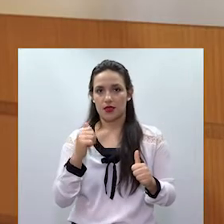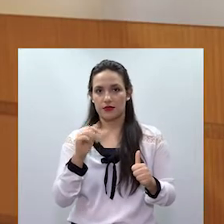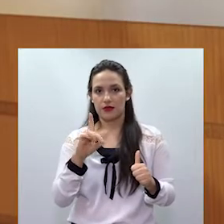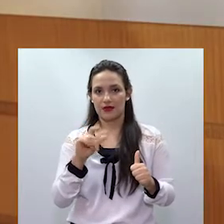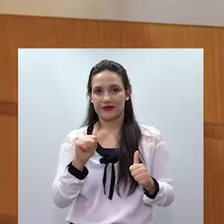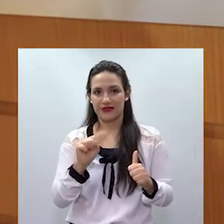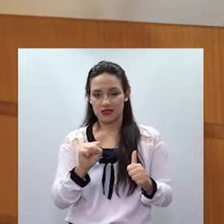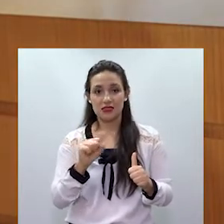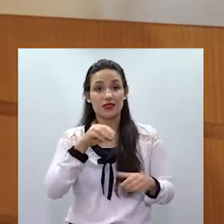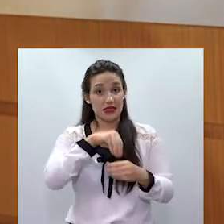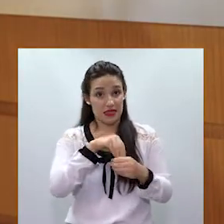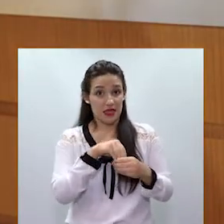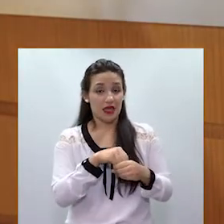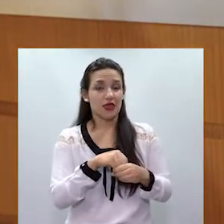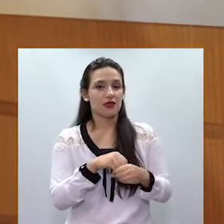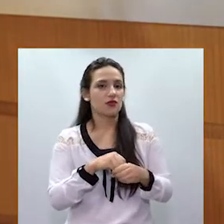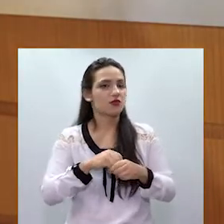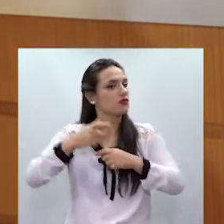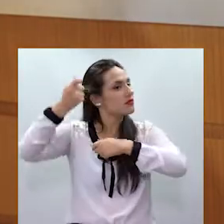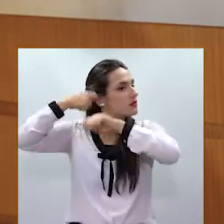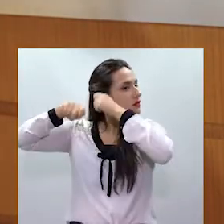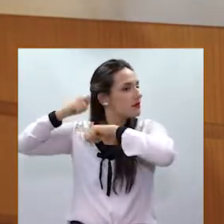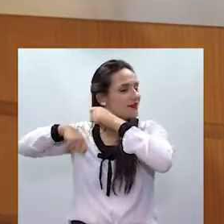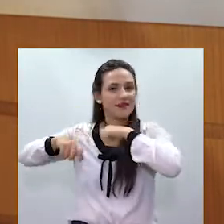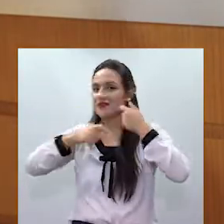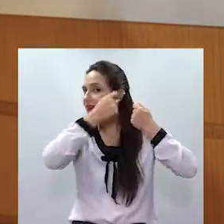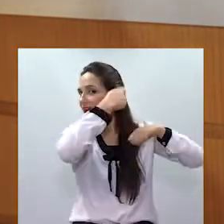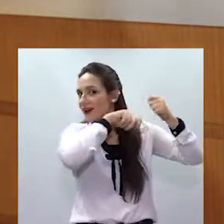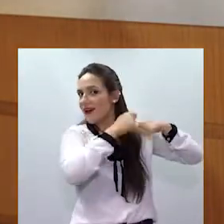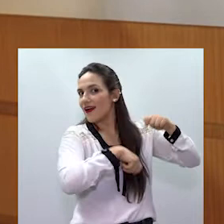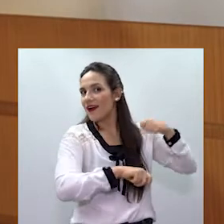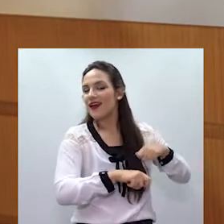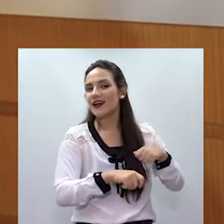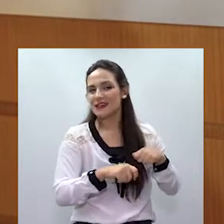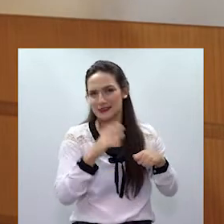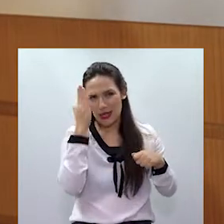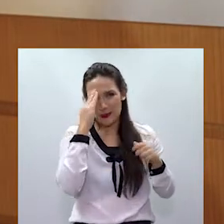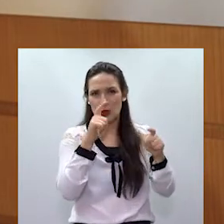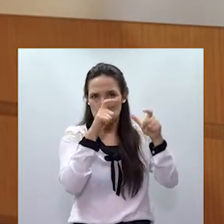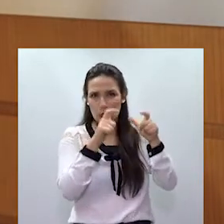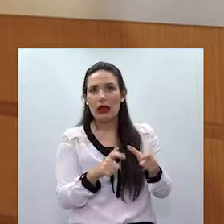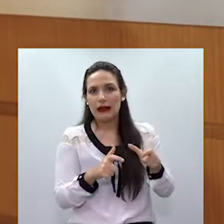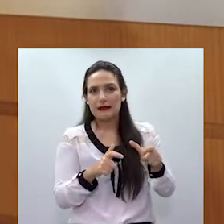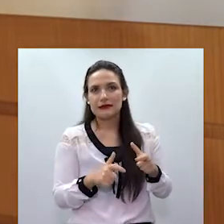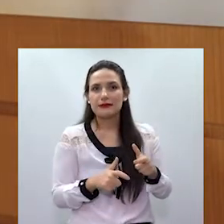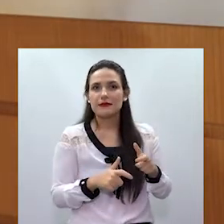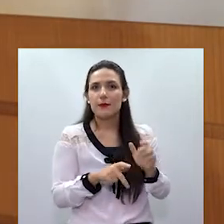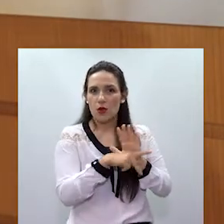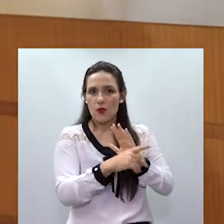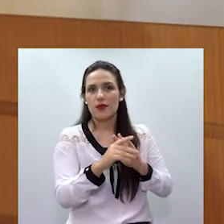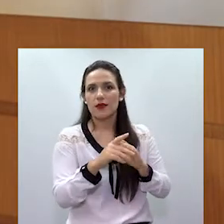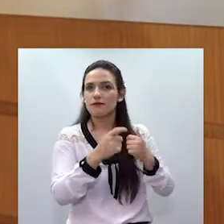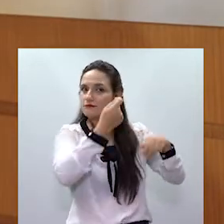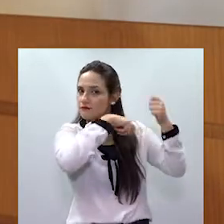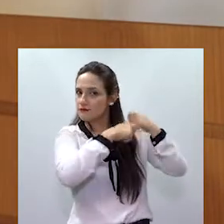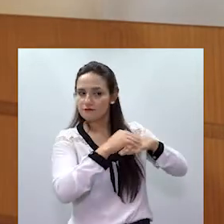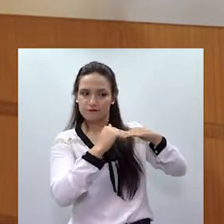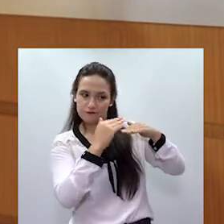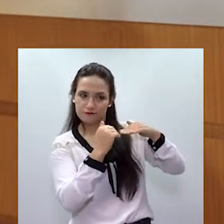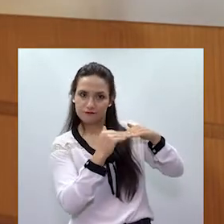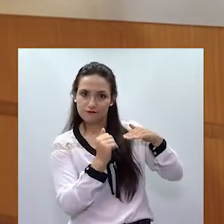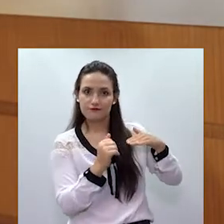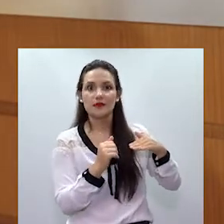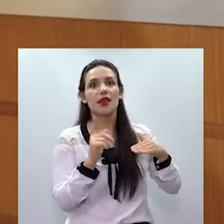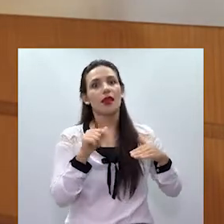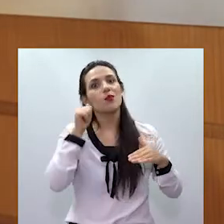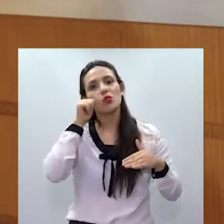trabalho que alcança os salões de beleza femininos. A Luisa Brunet está à frente como madrinha, embaixadora desse nosso projeto.